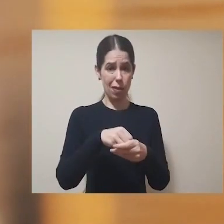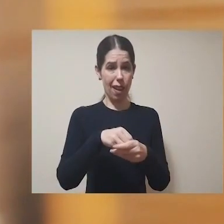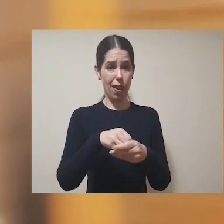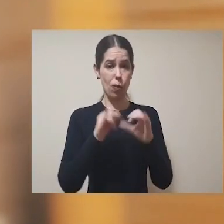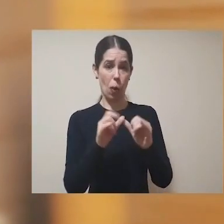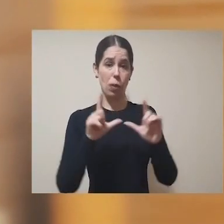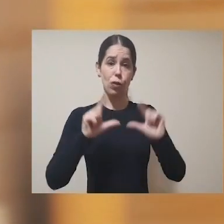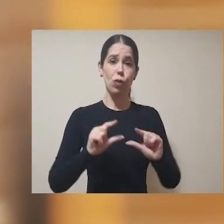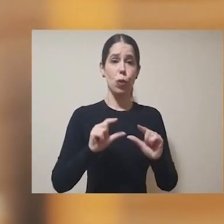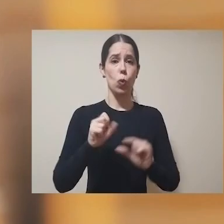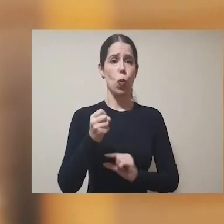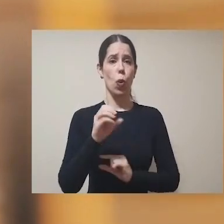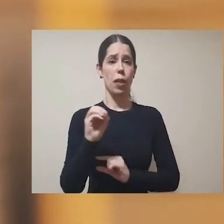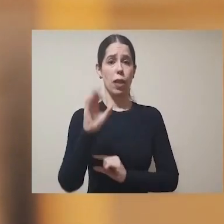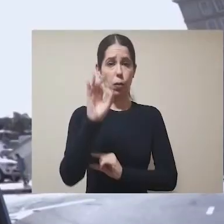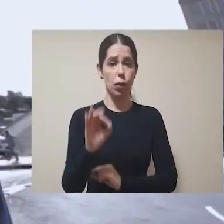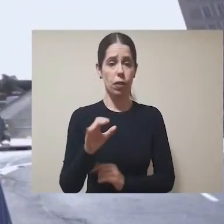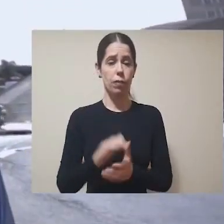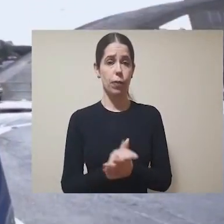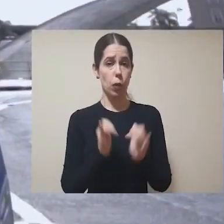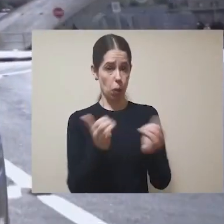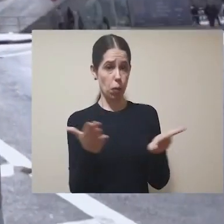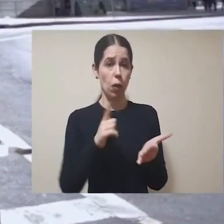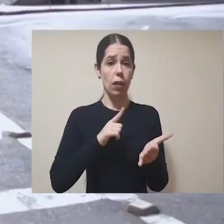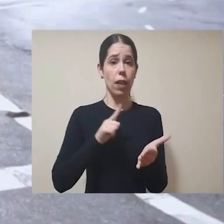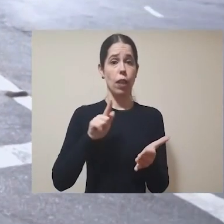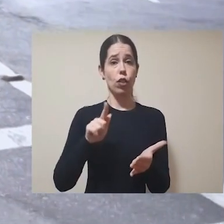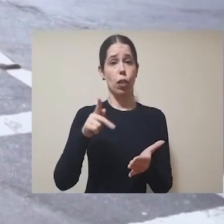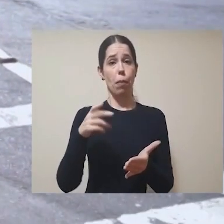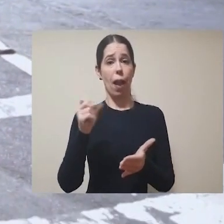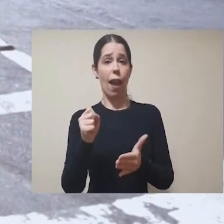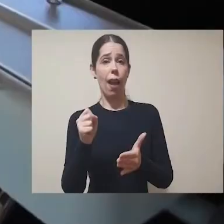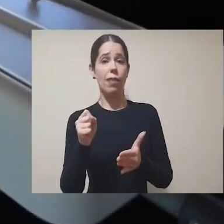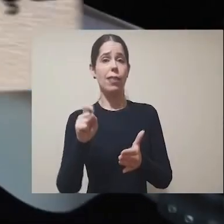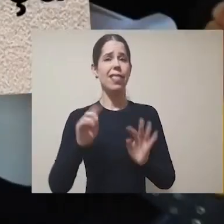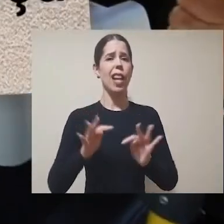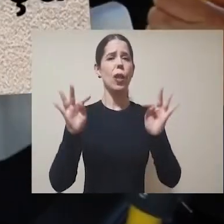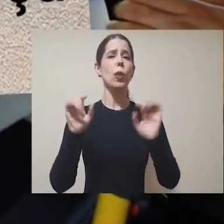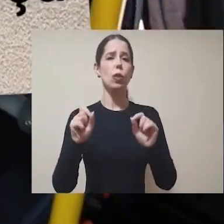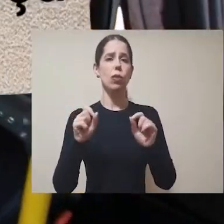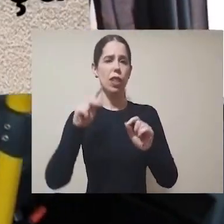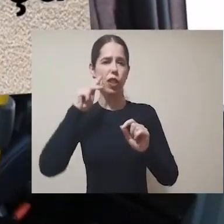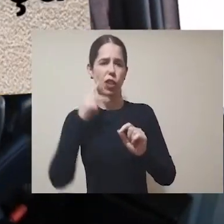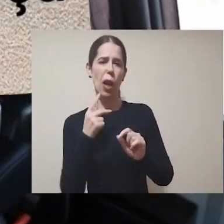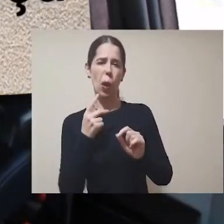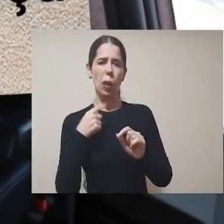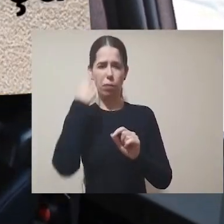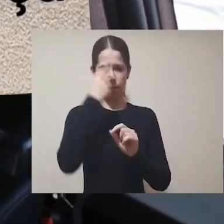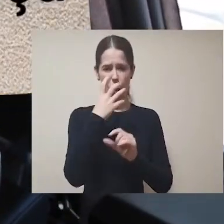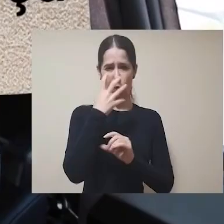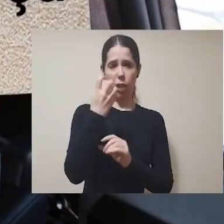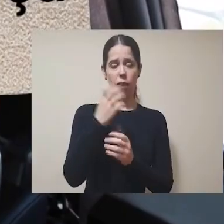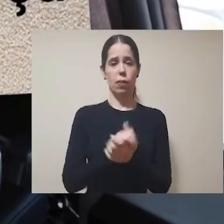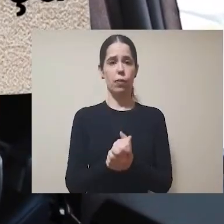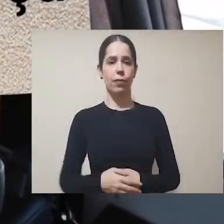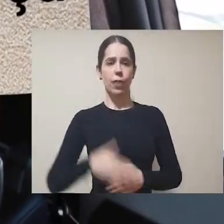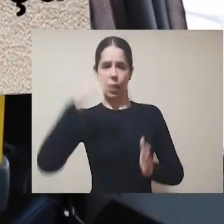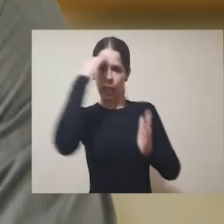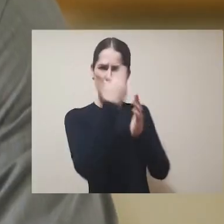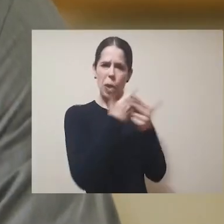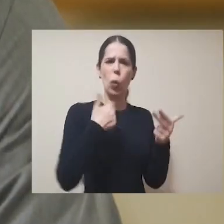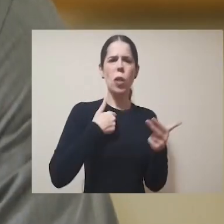ônibus reduziram em 80%. E os ônibus agora têm GPS e a tecnologia de reconhecimento facial.